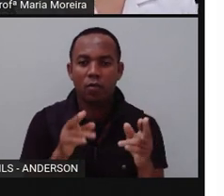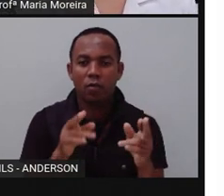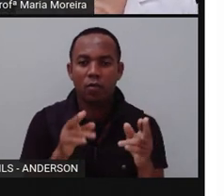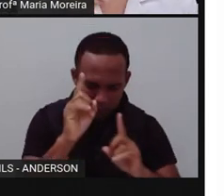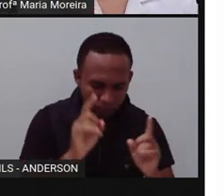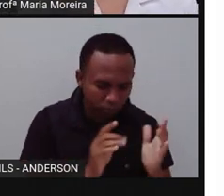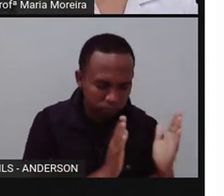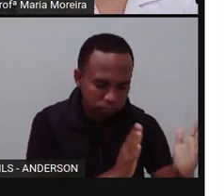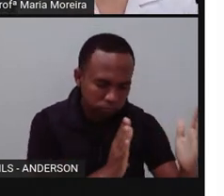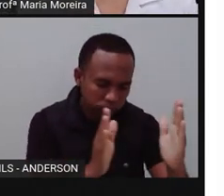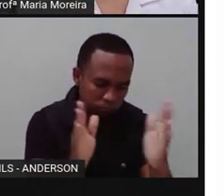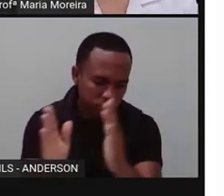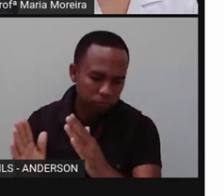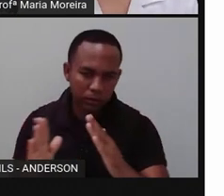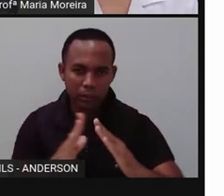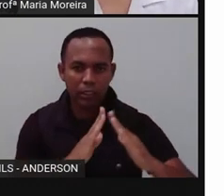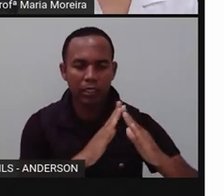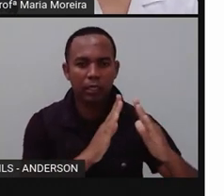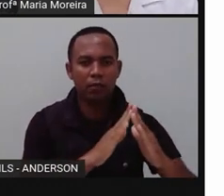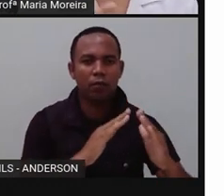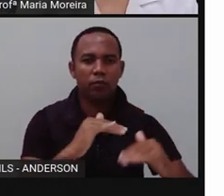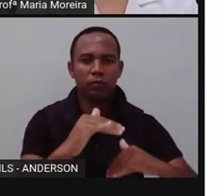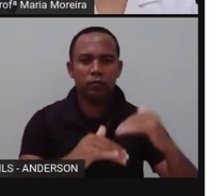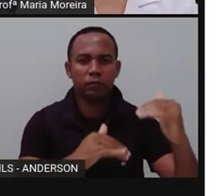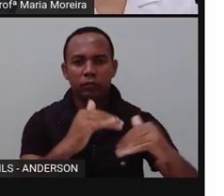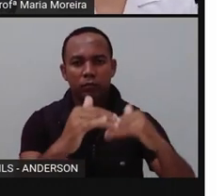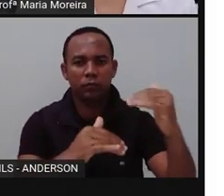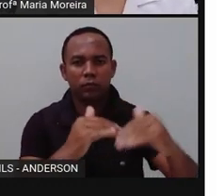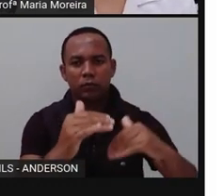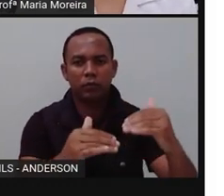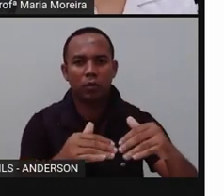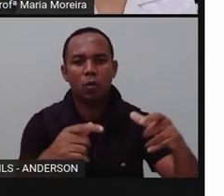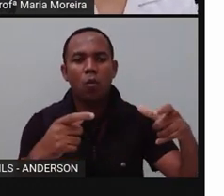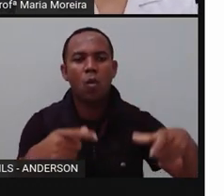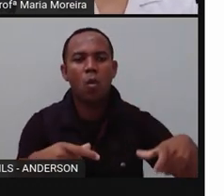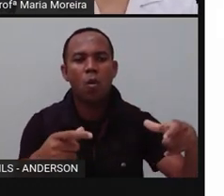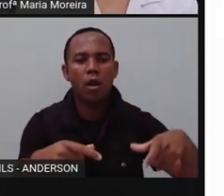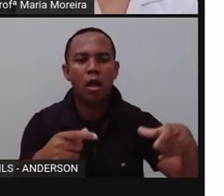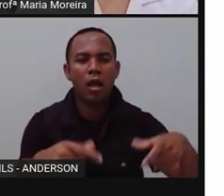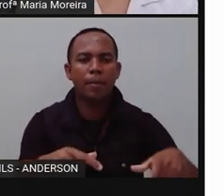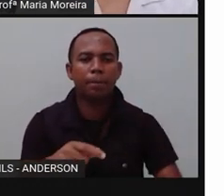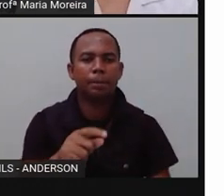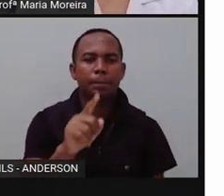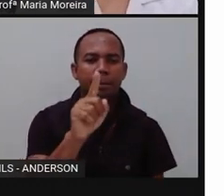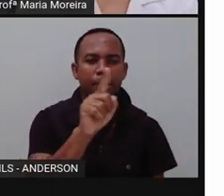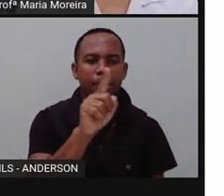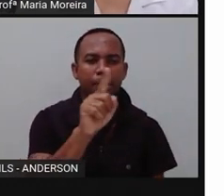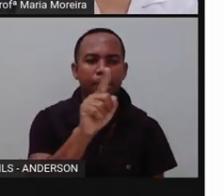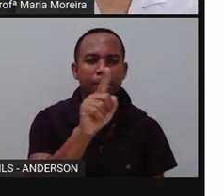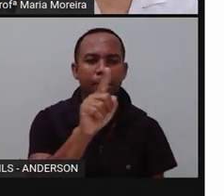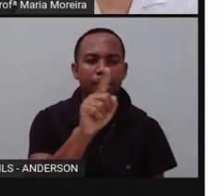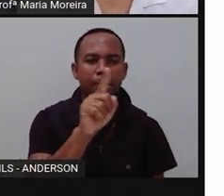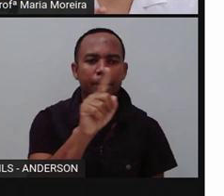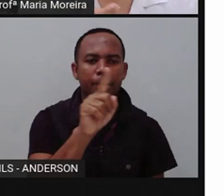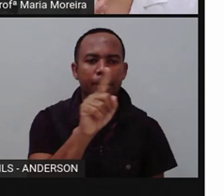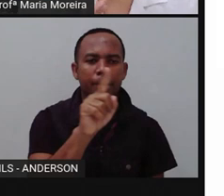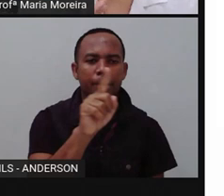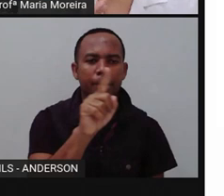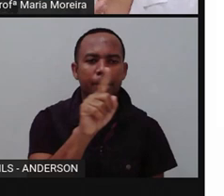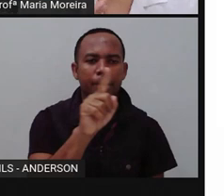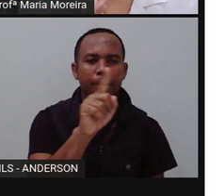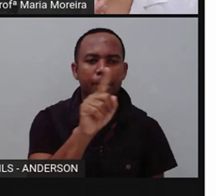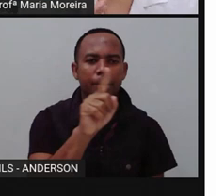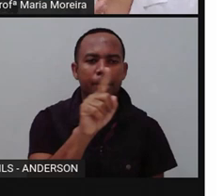Reproduzindo-se, desenvolvendo-se normalmente. Um exemplo clássico de habitat artificial são o Os zoológicos. Então, em